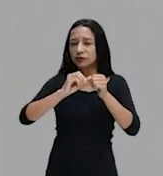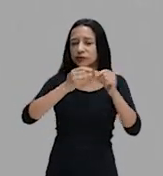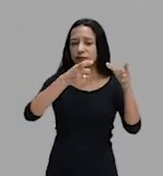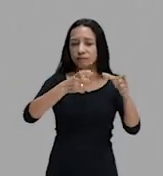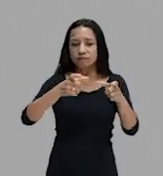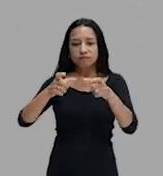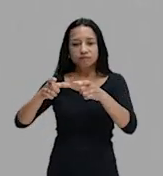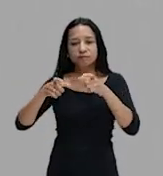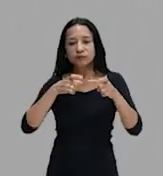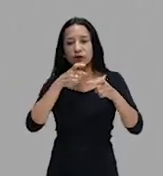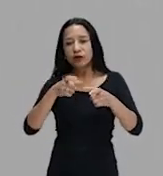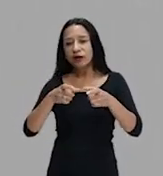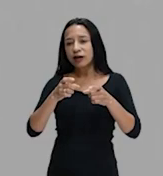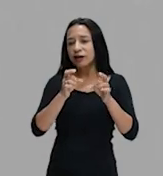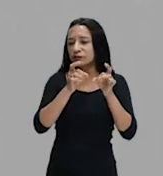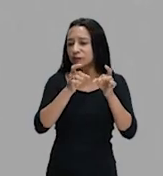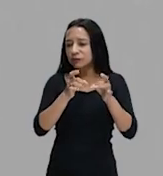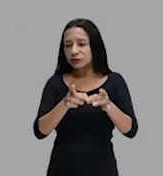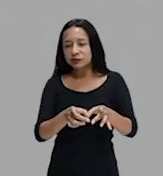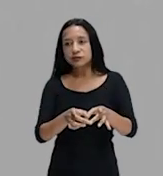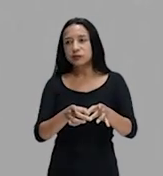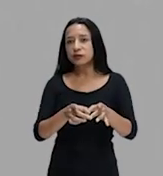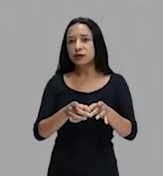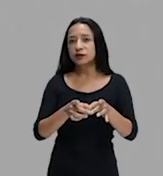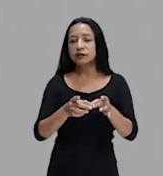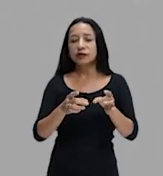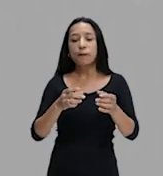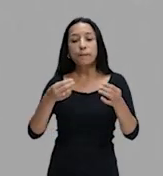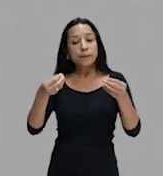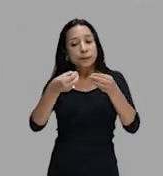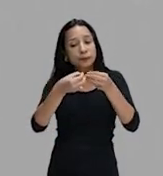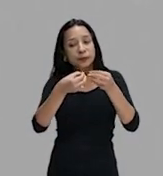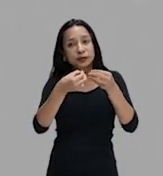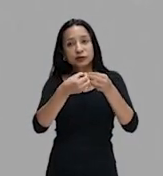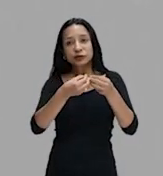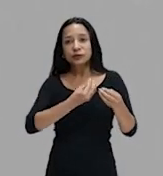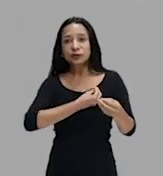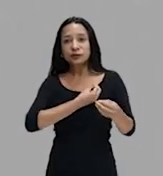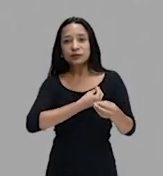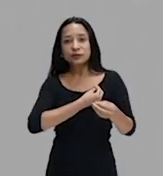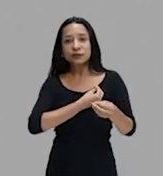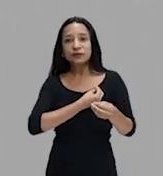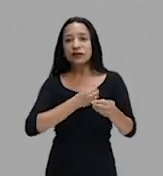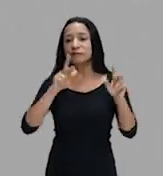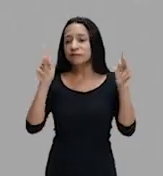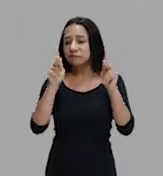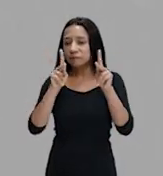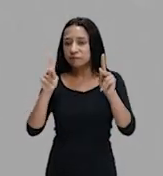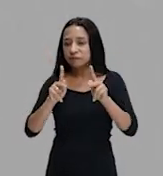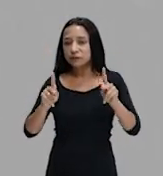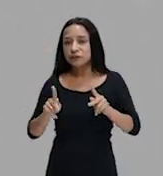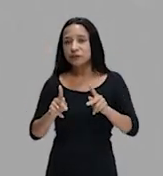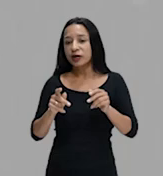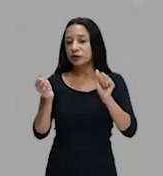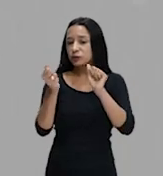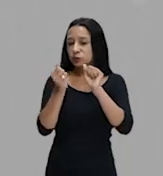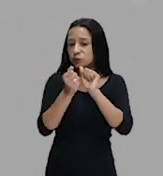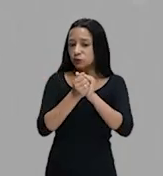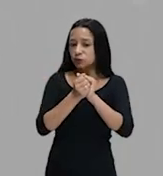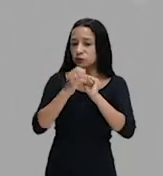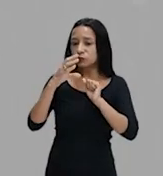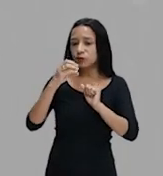comerciais, com vilarejo próximo a ele, que chegou a conviver pacificamente com comerciantes,